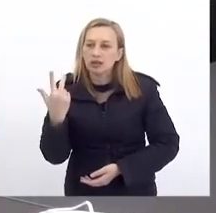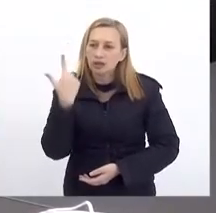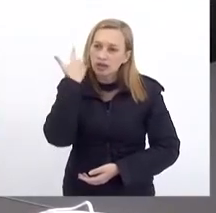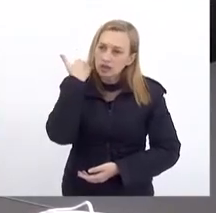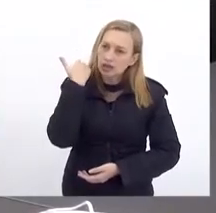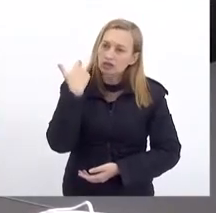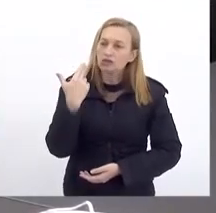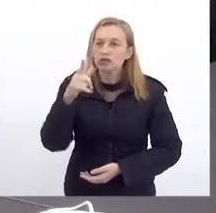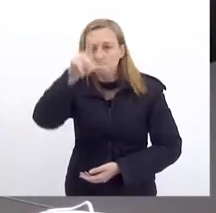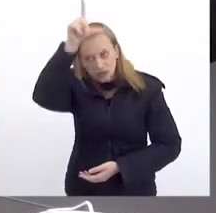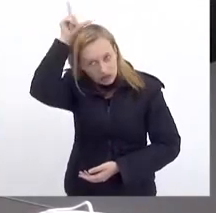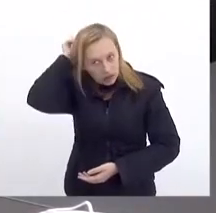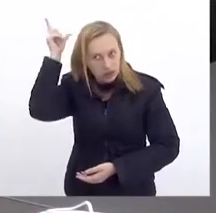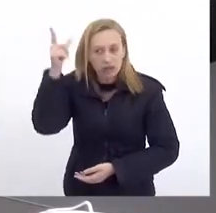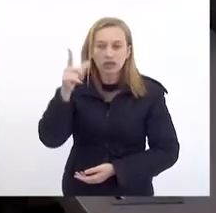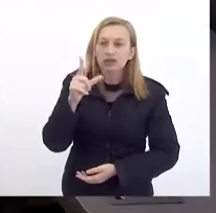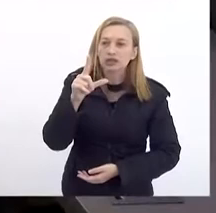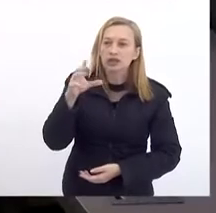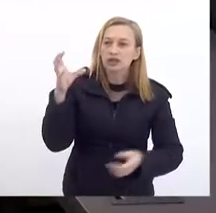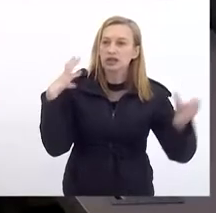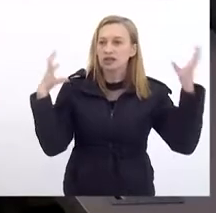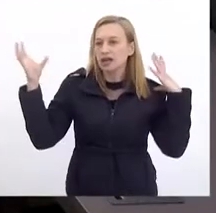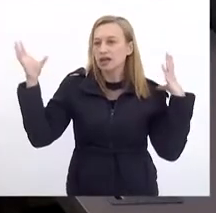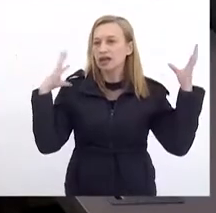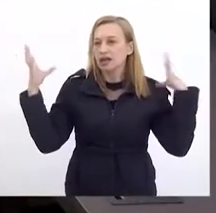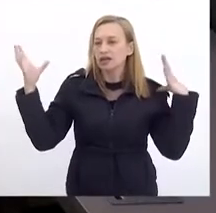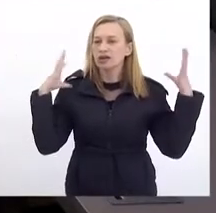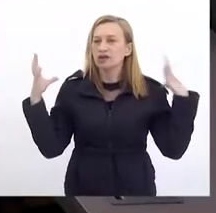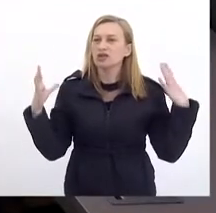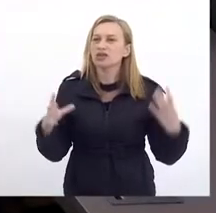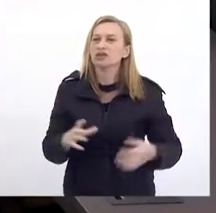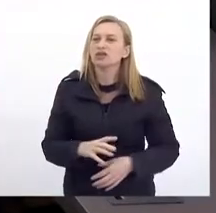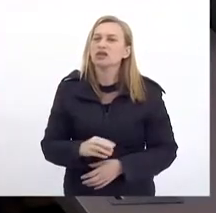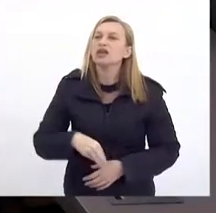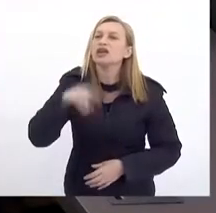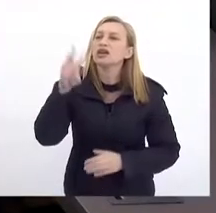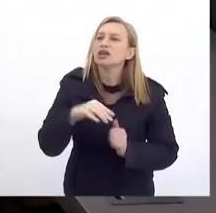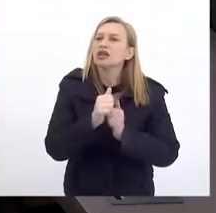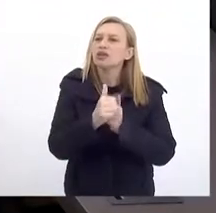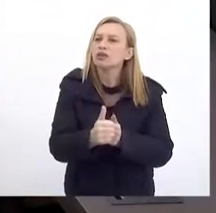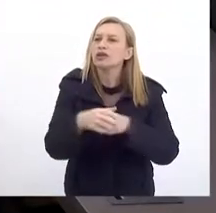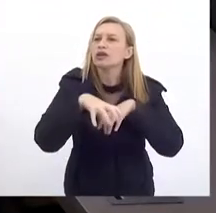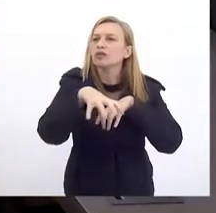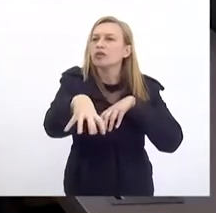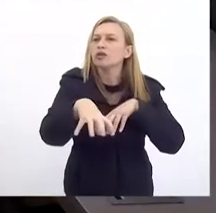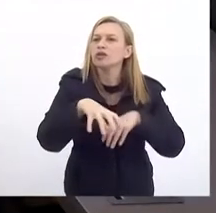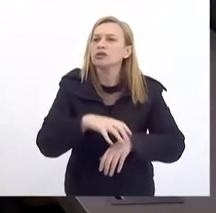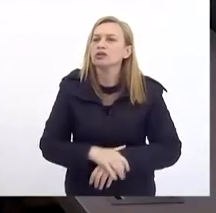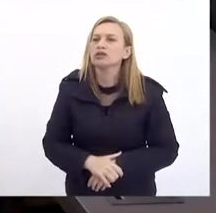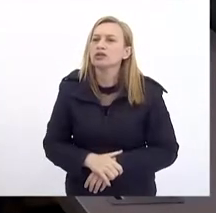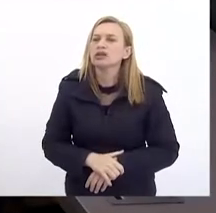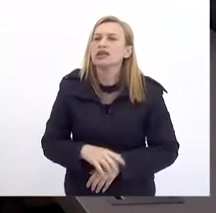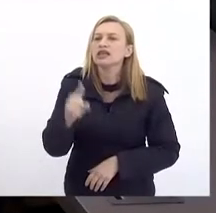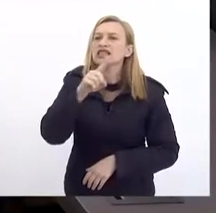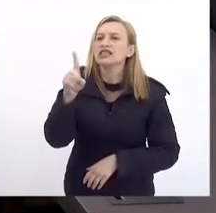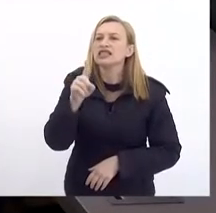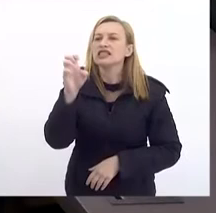deputado Luz Paulo, deputada Célia Quem está nos acompanhando remotamente, o velhado deputado Zeidã